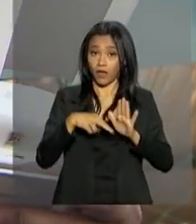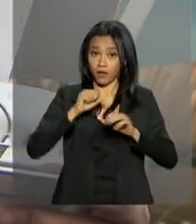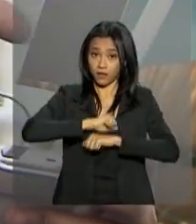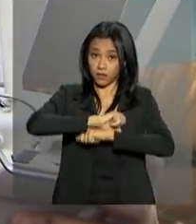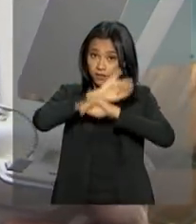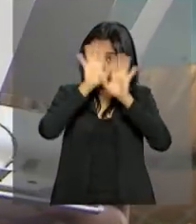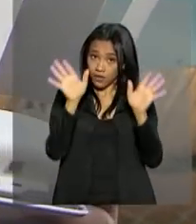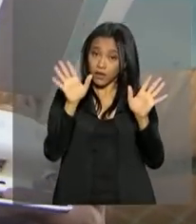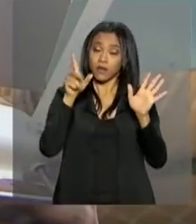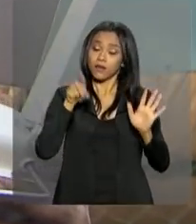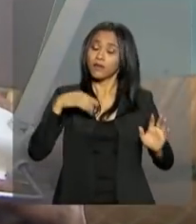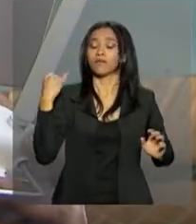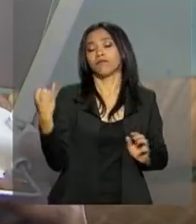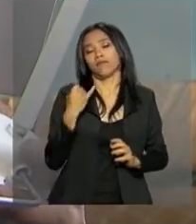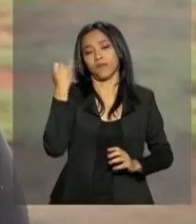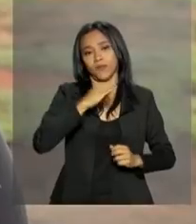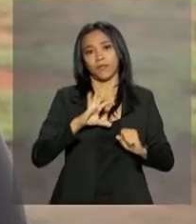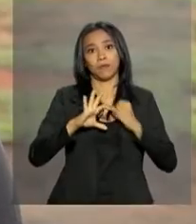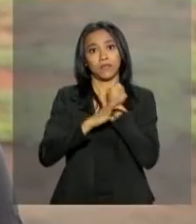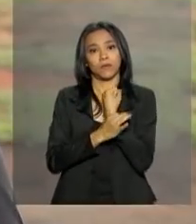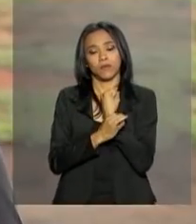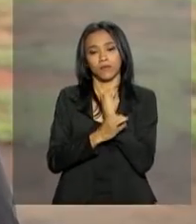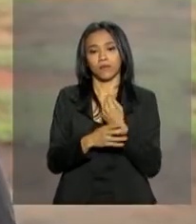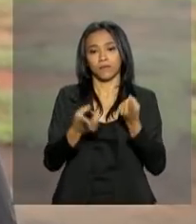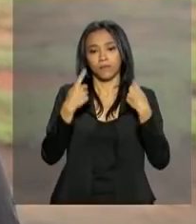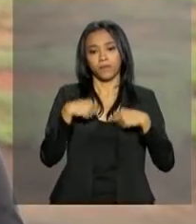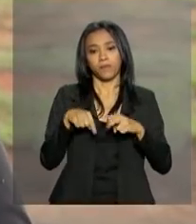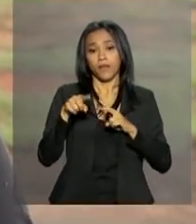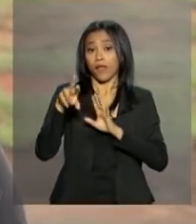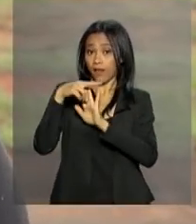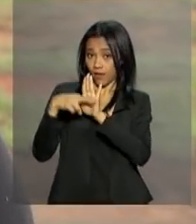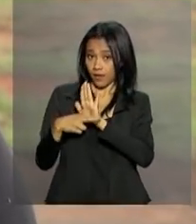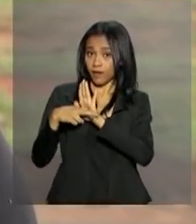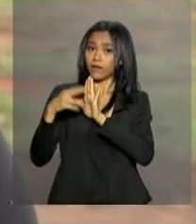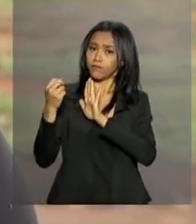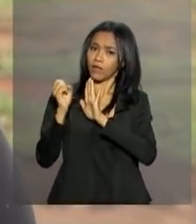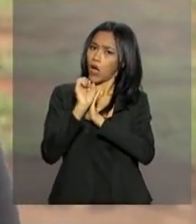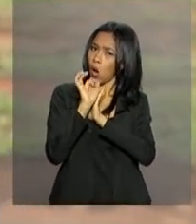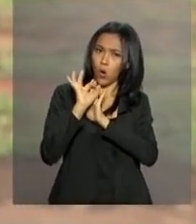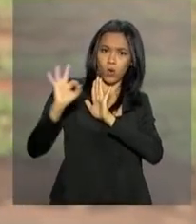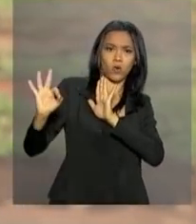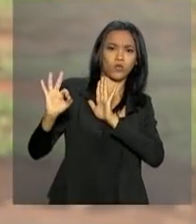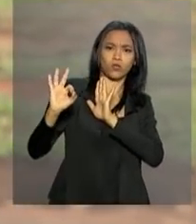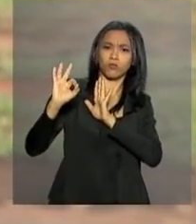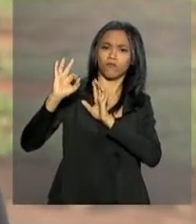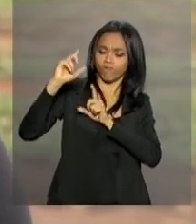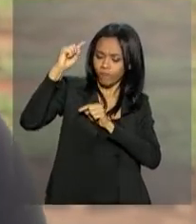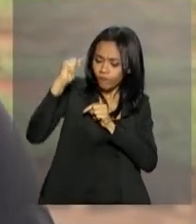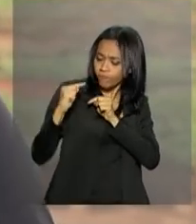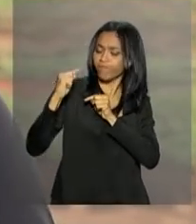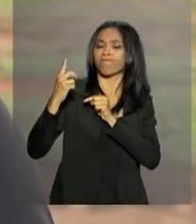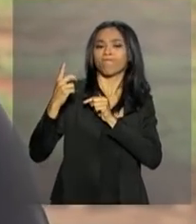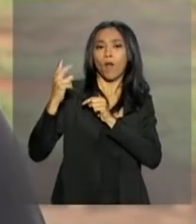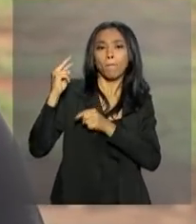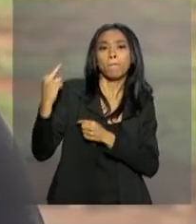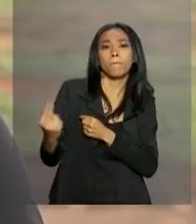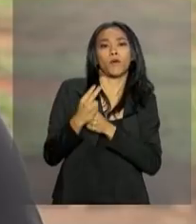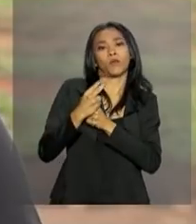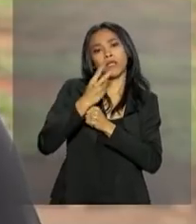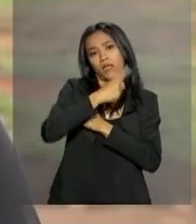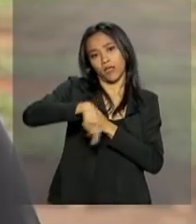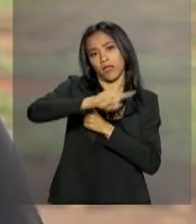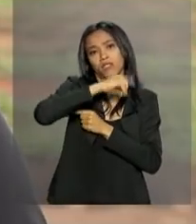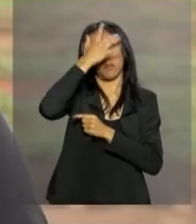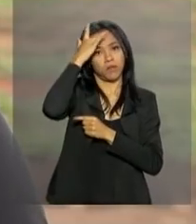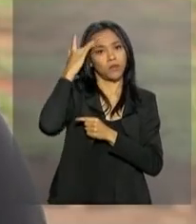importante para a segurança de todos. A regra está legal, ela está bem delimitada, protege as pessoas, protege o patrimônio de